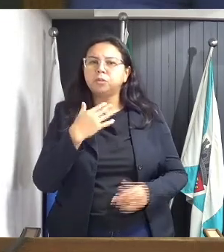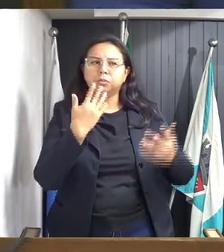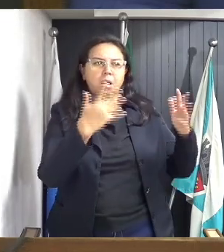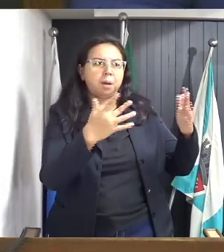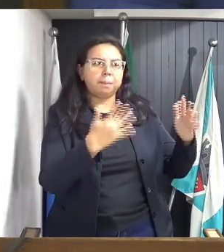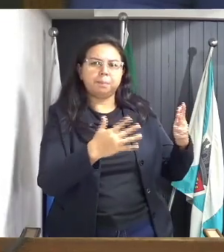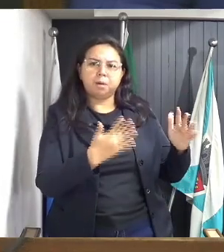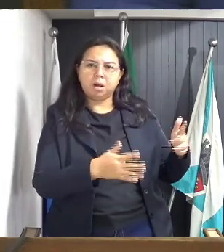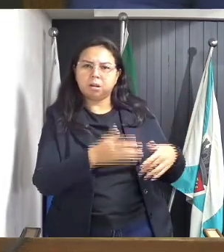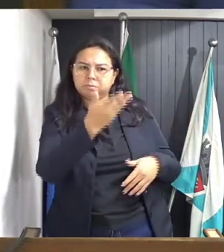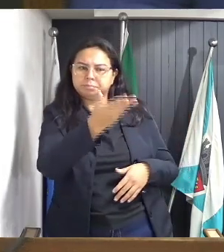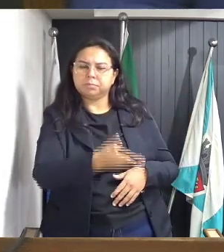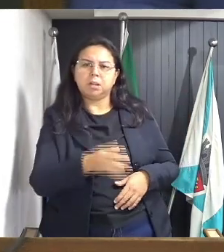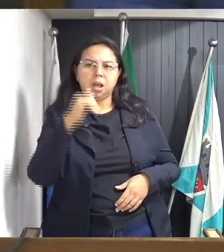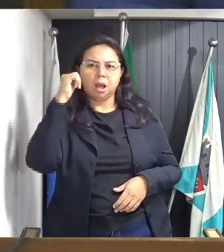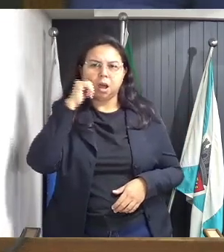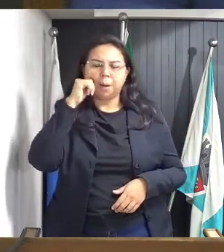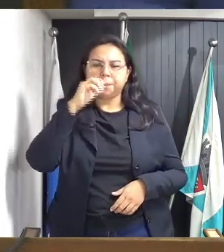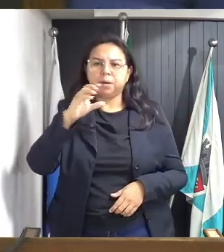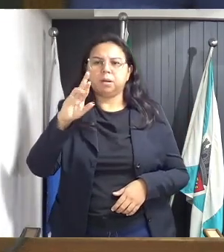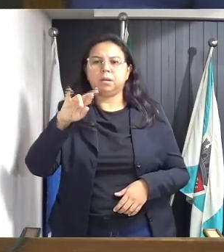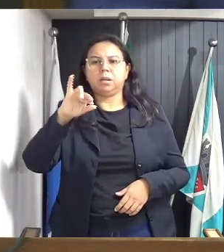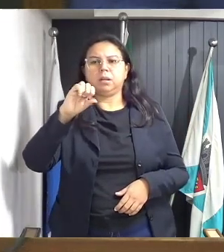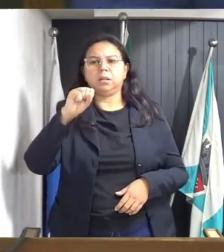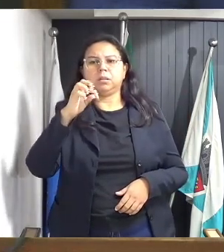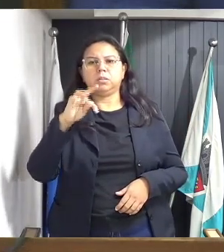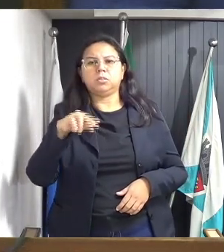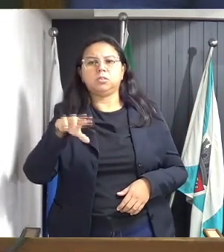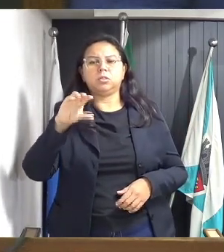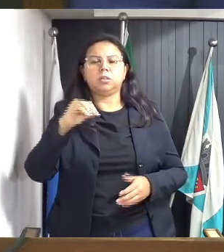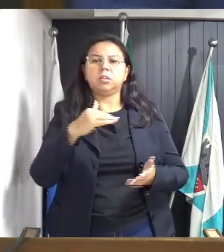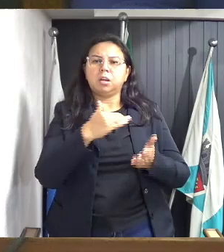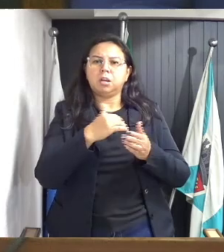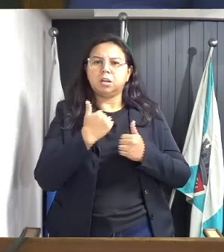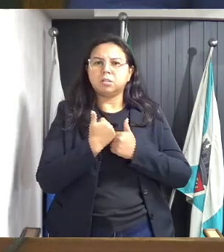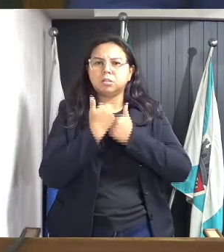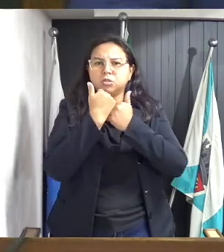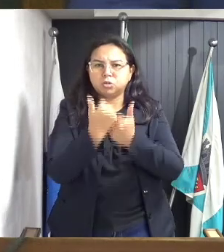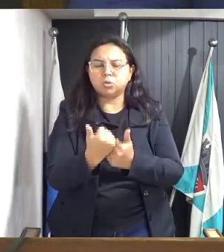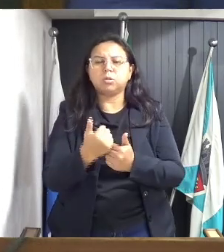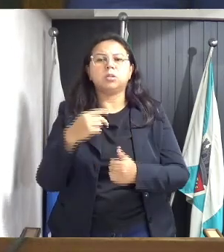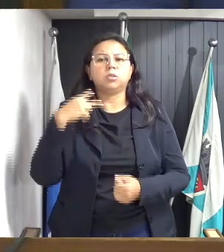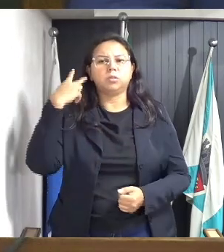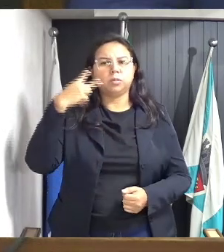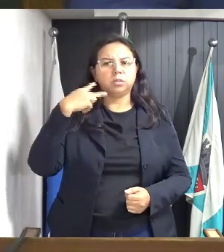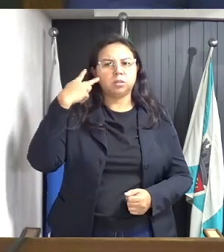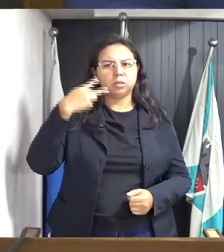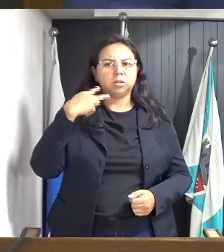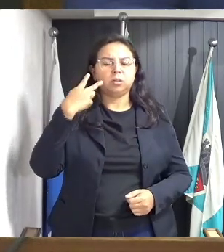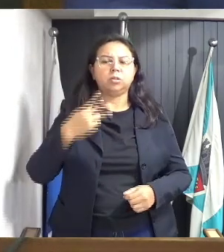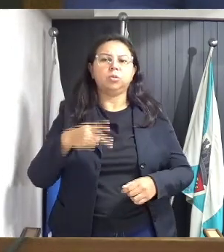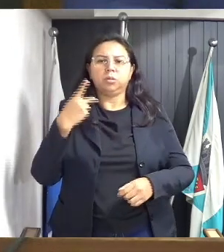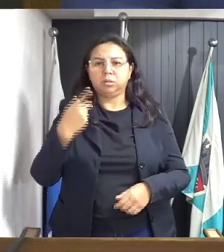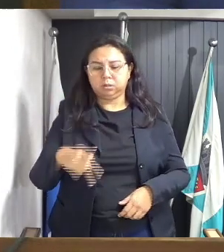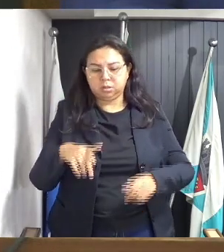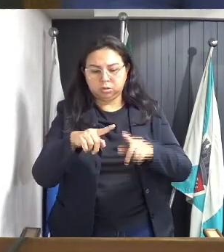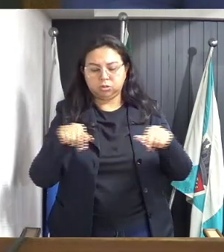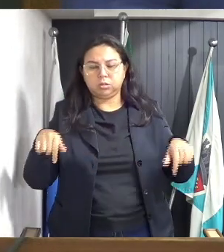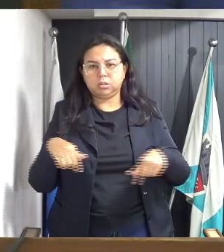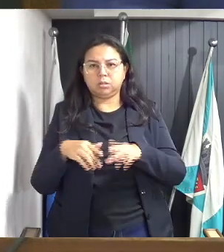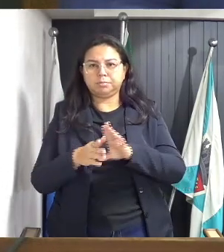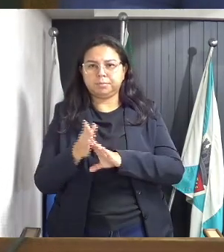aplausos, a justíssima senhora Cristina da Costa Eduardo, assessora e vereador deste gabinete,